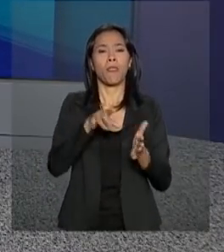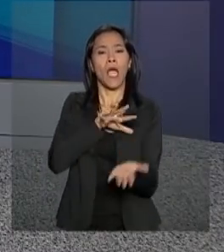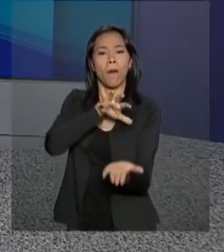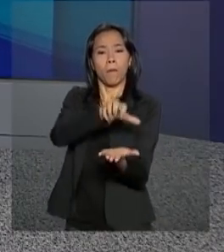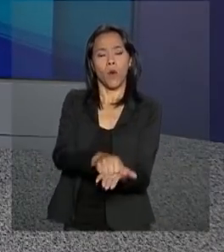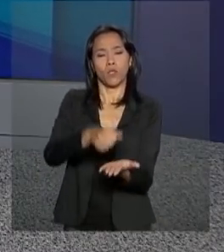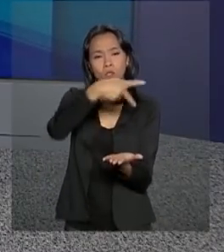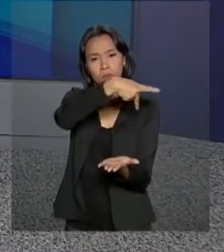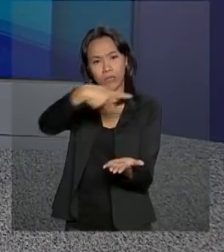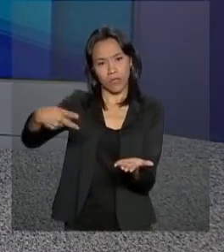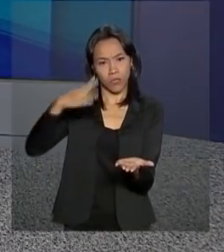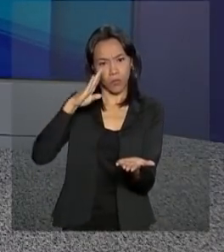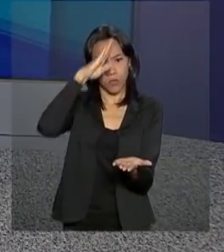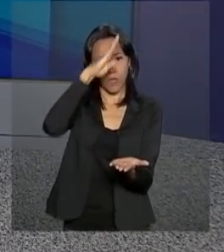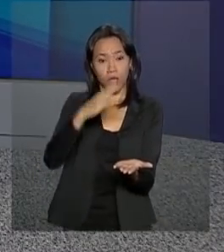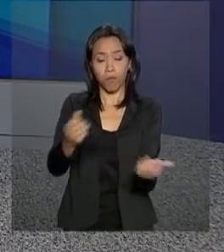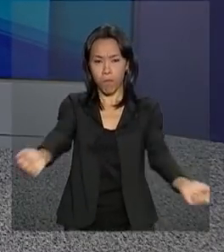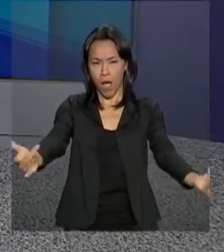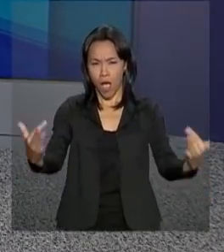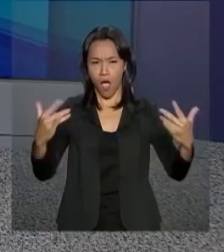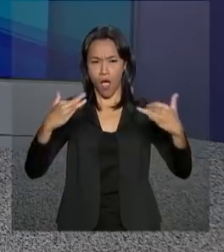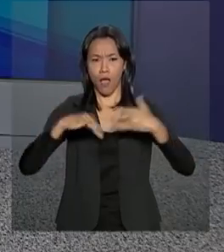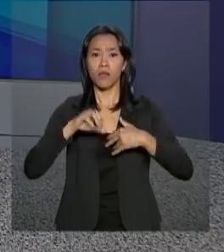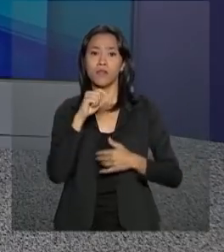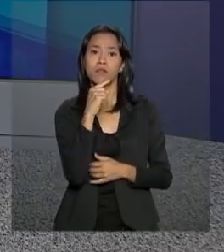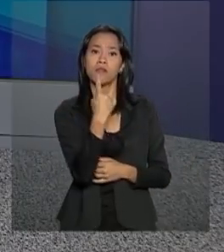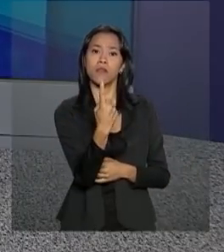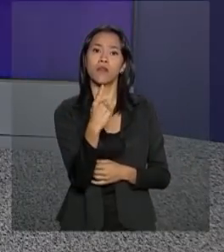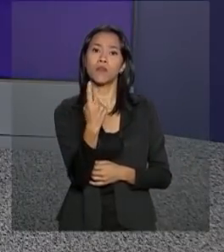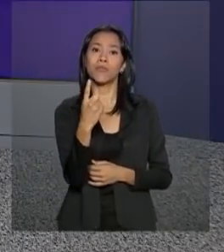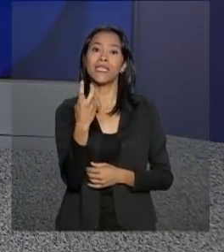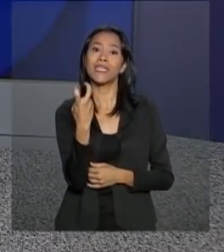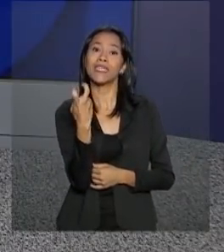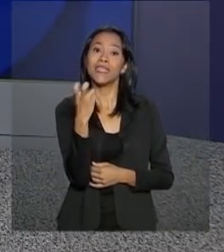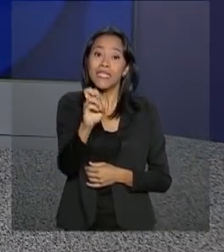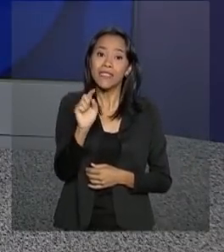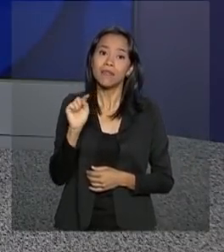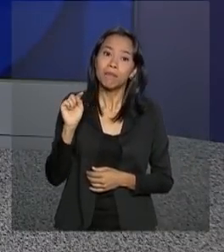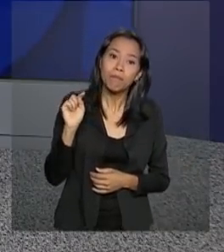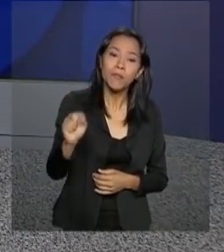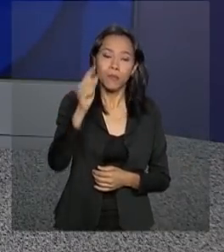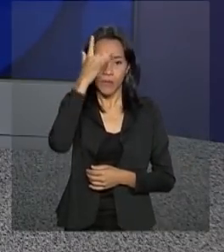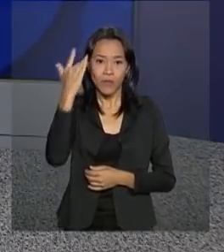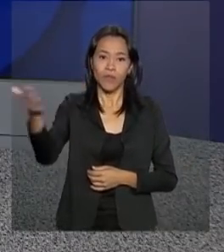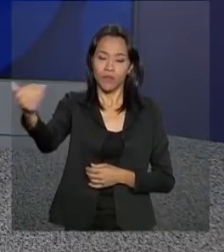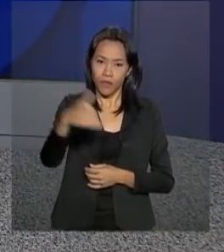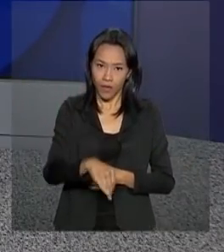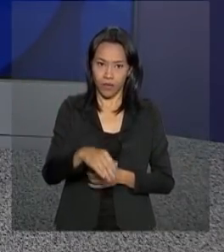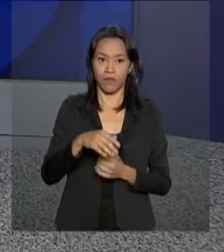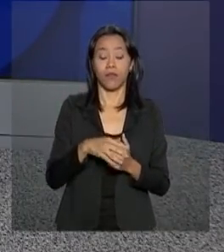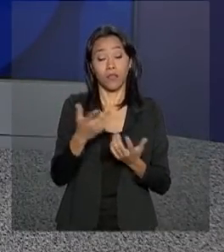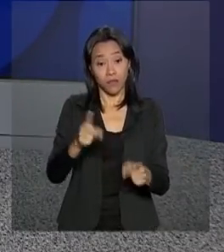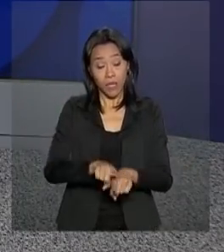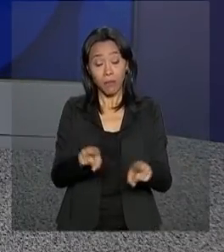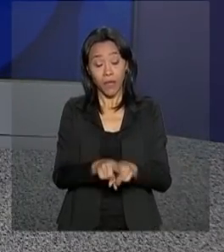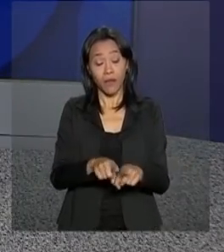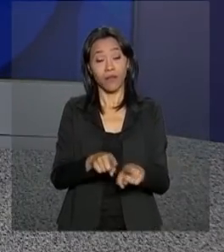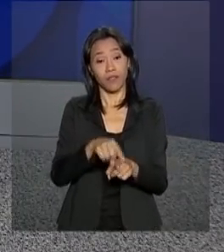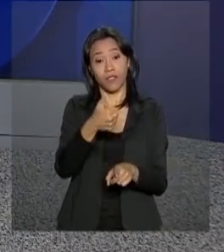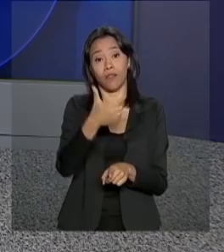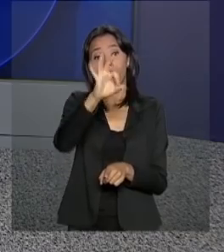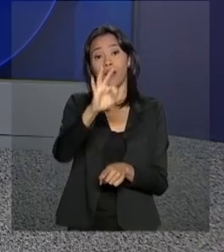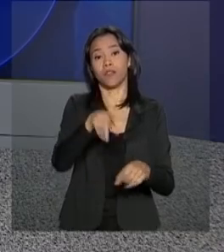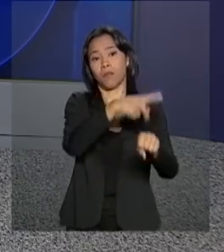Bolsonaro atraiu 115 mil pessoas para a esplanada dos ministérios. Autoridades estrangeiras de mais de 10 países também vieram